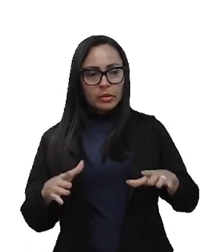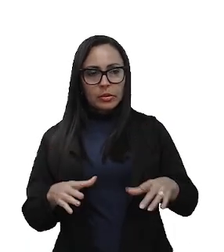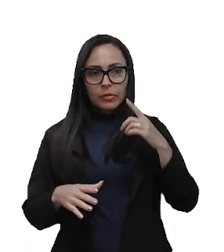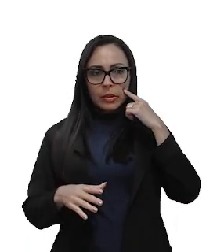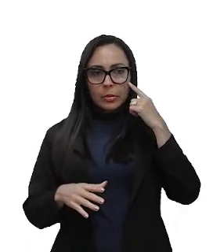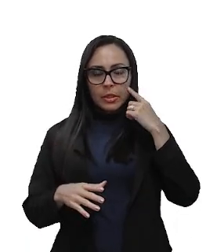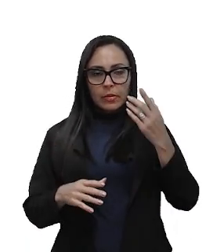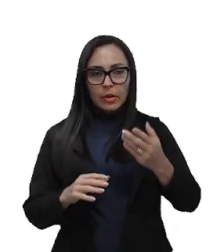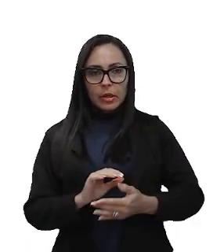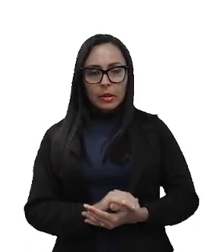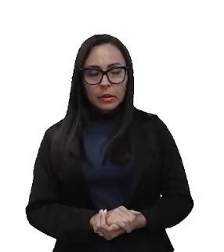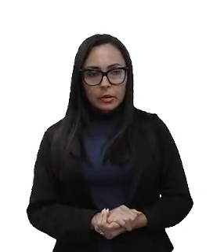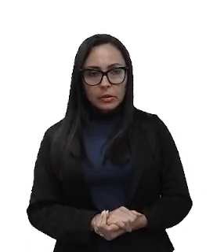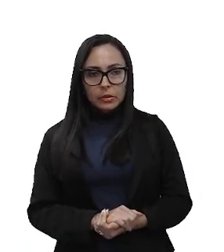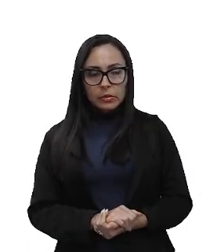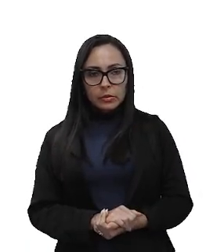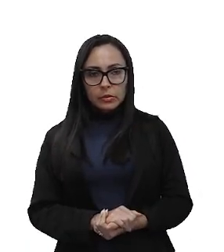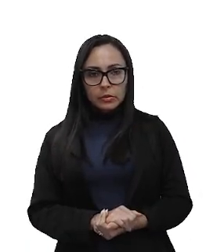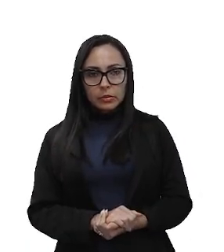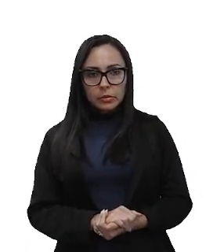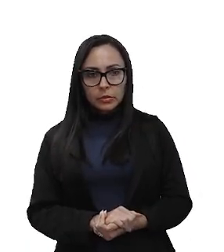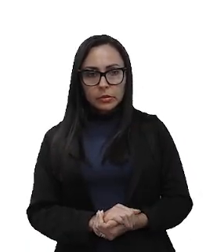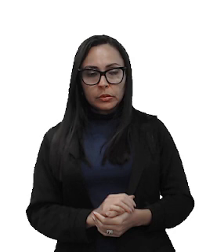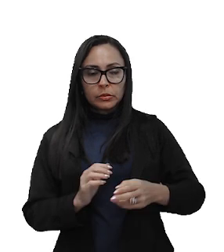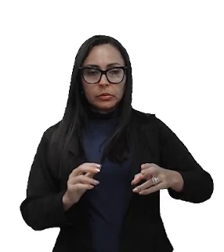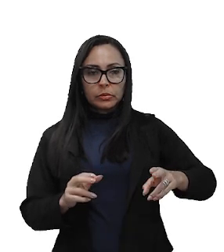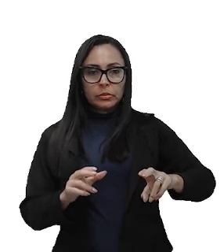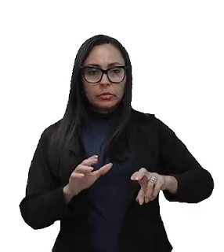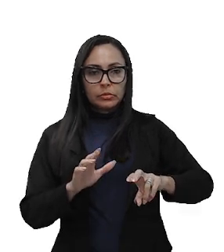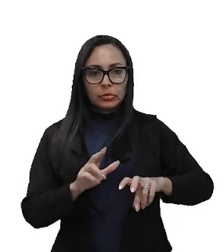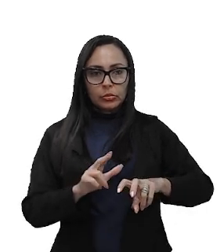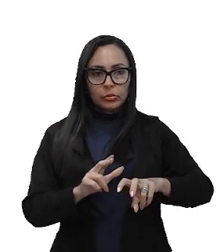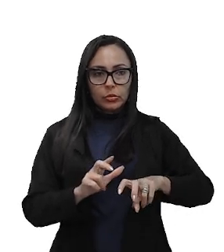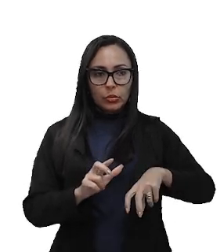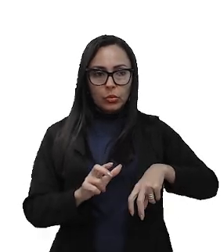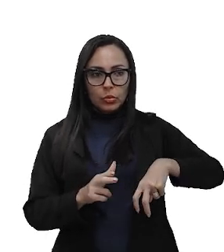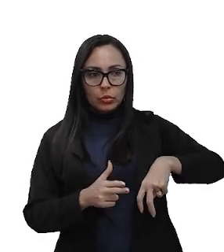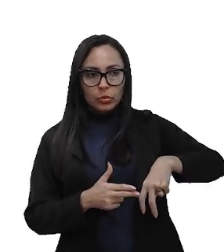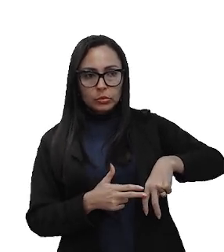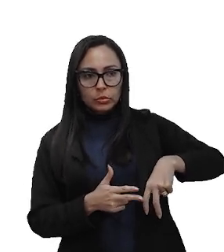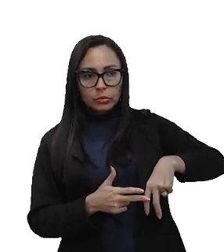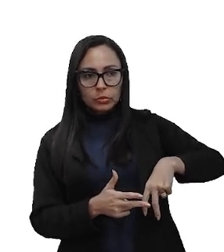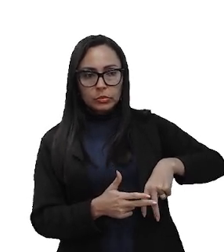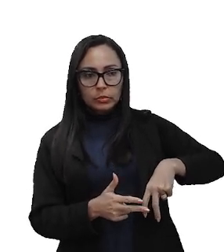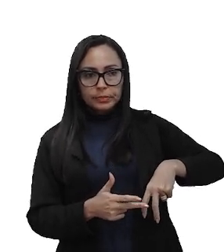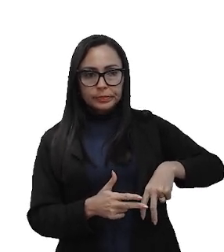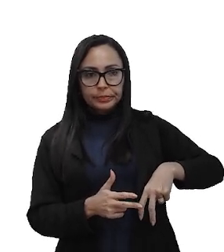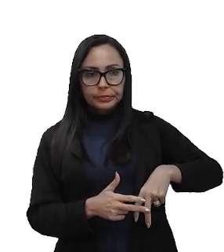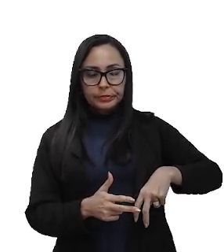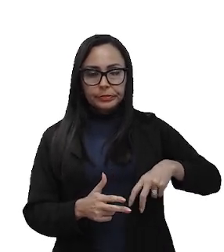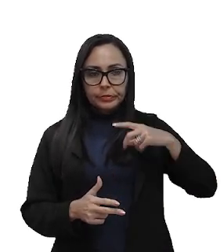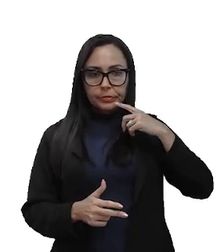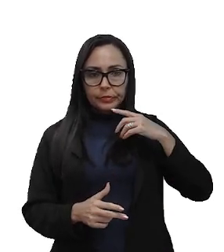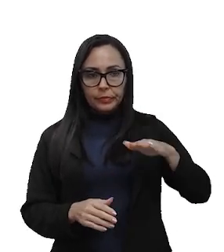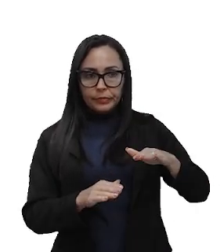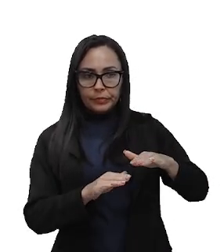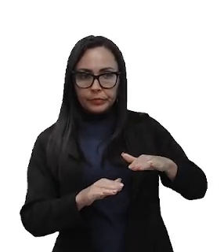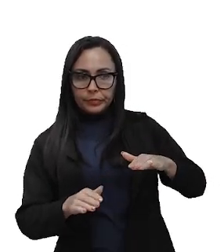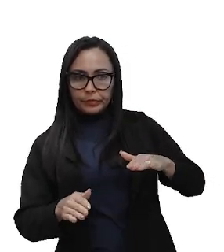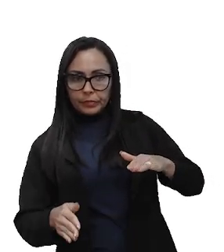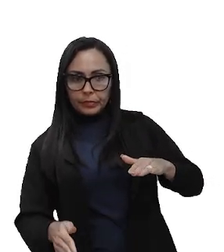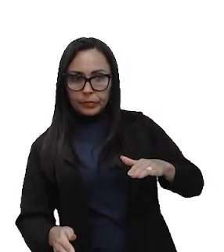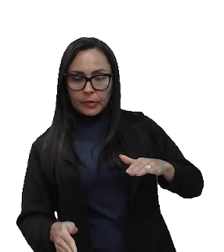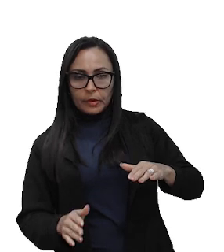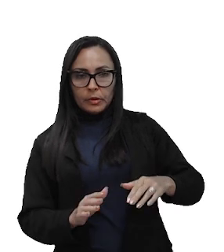observar. Os joelhos devem estar discretamente abaixo do quadril, certo? Nunca acima do